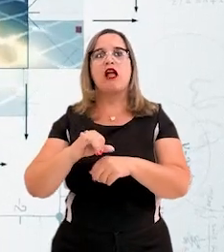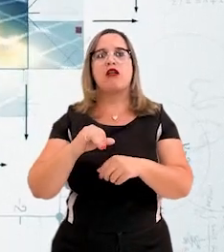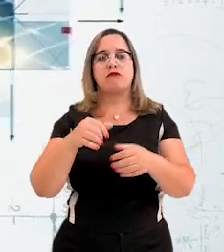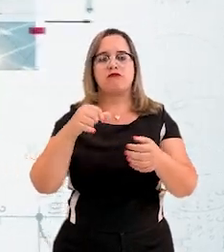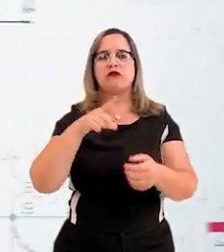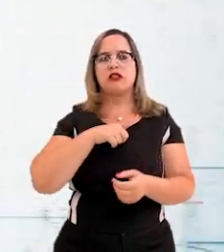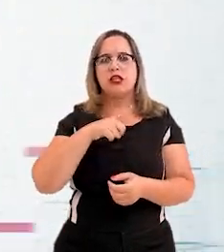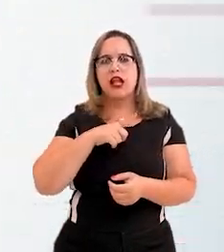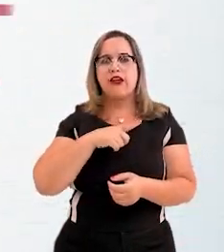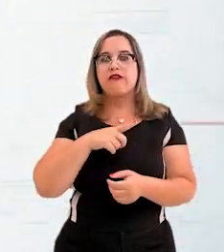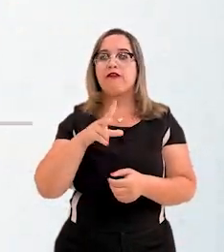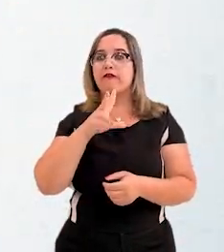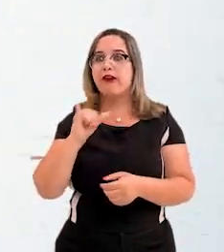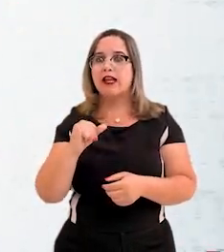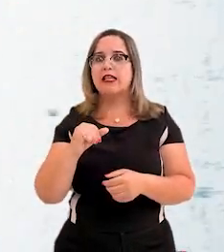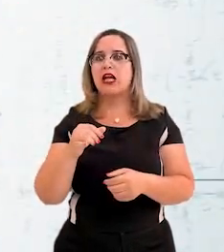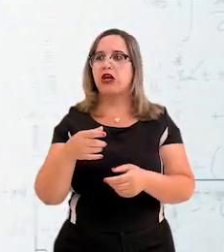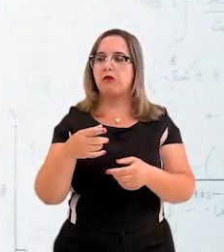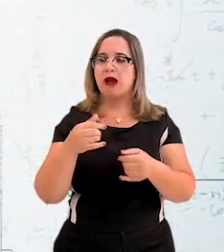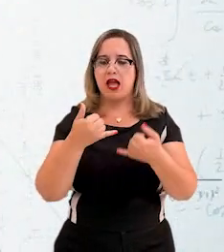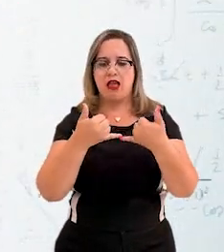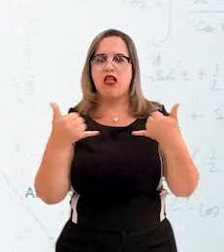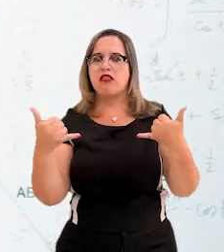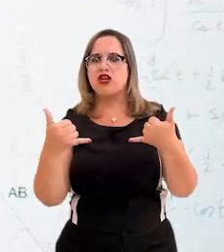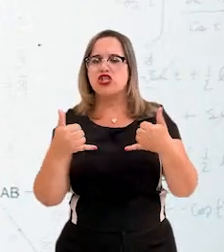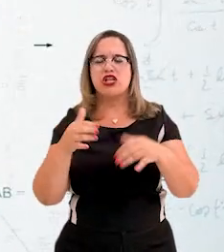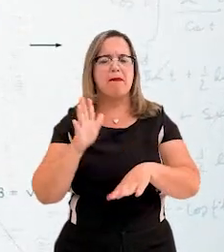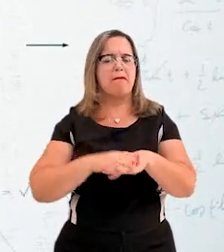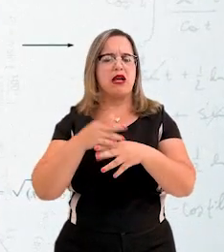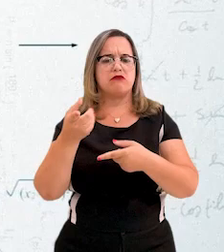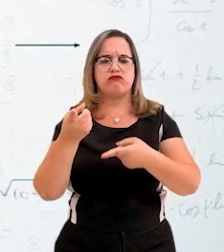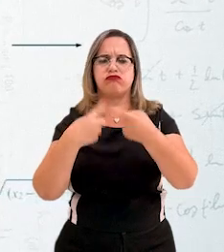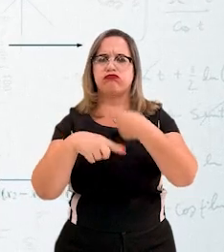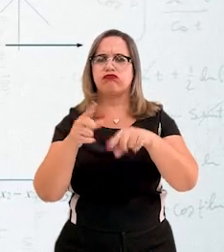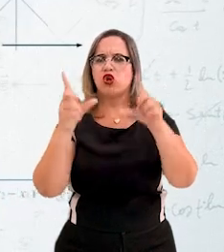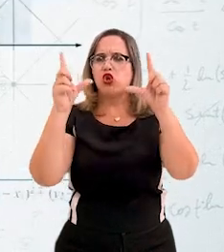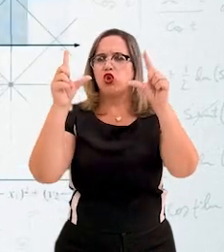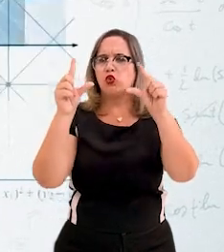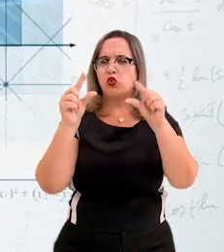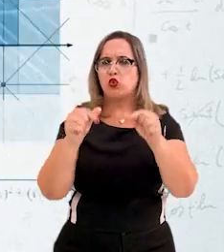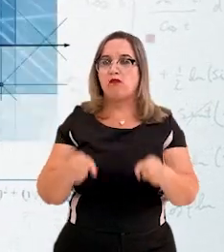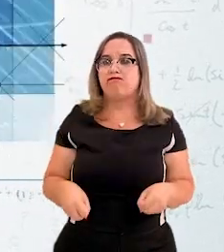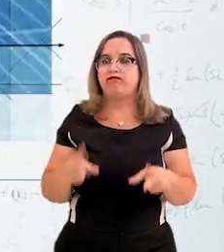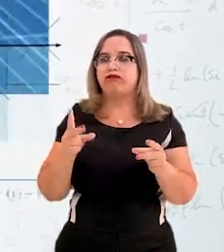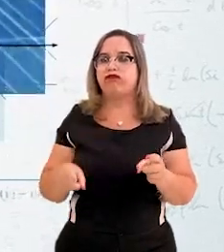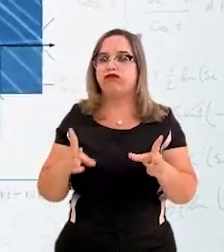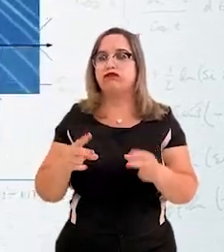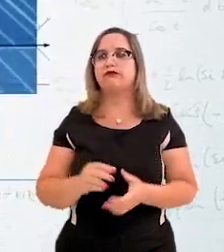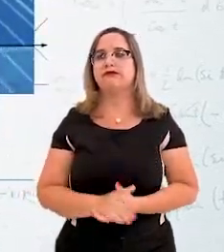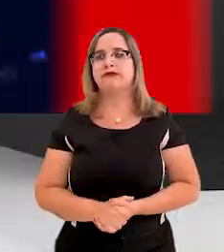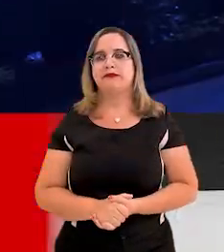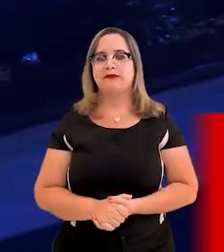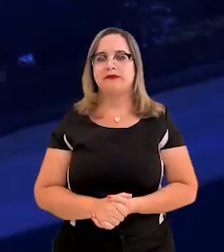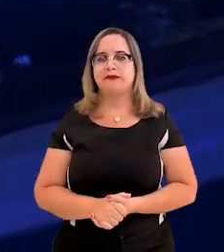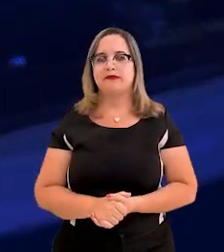de Mato Grosso terão consumo mais eficiente de energia e redução de gastos.